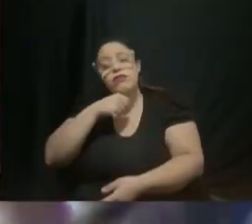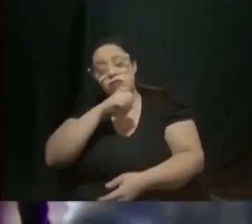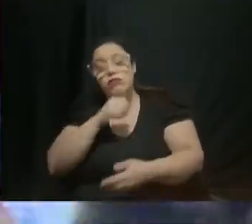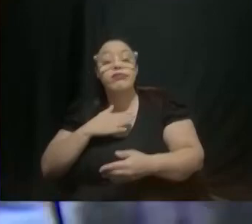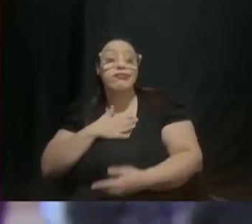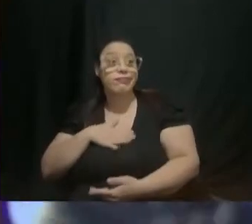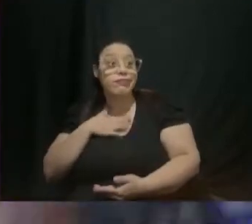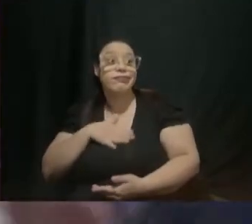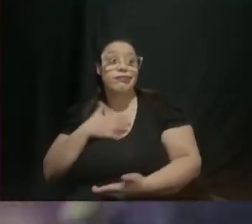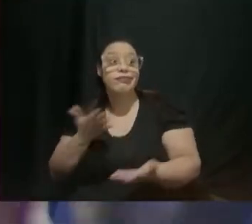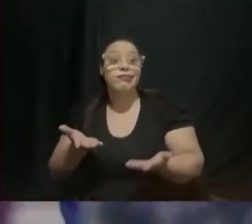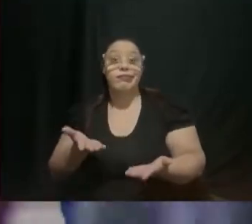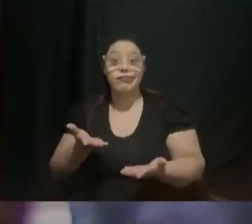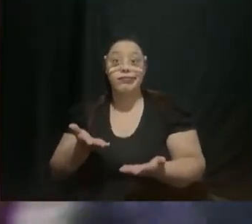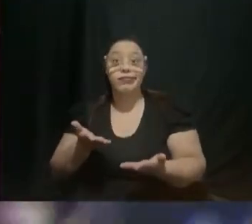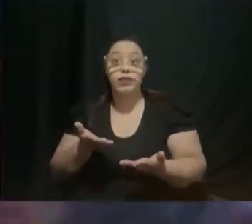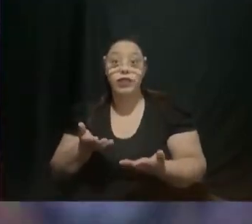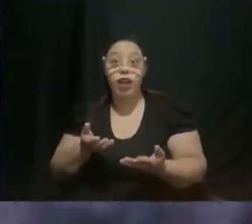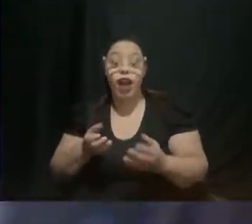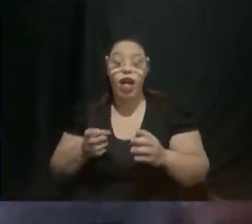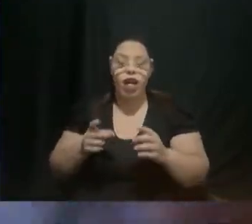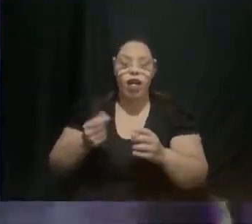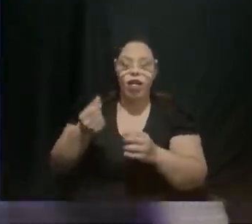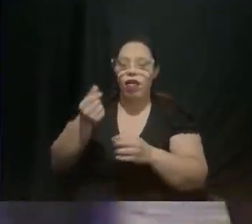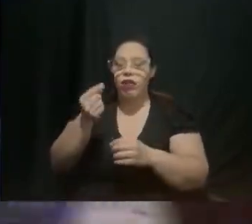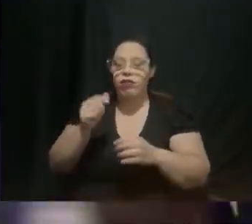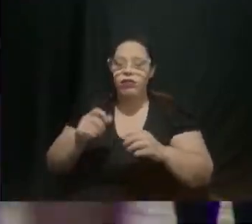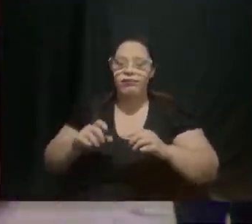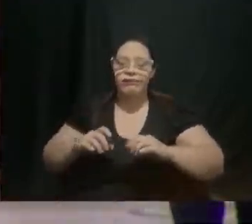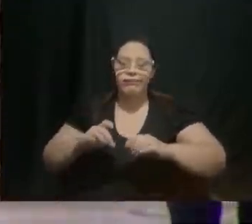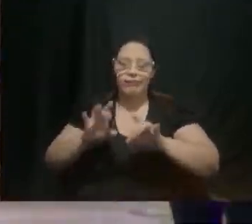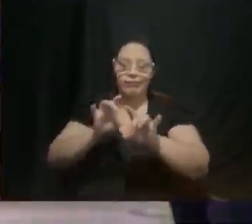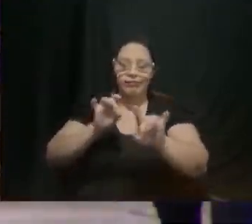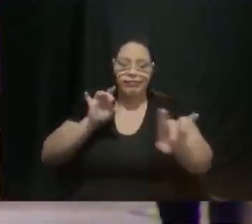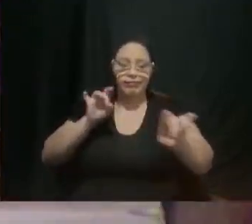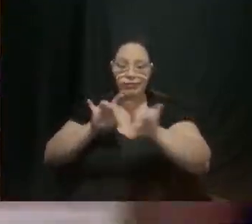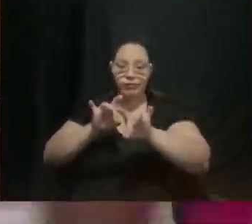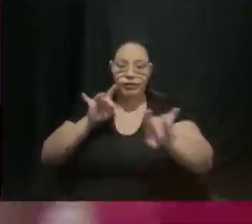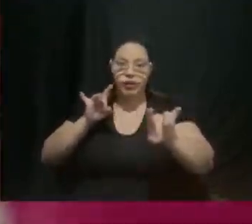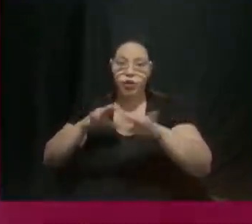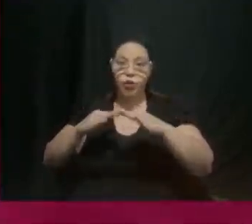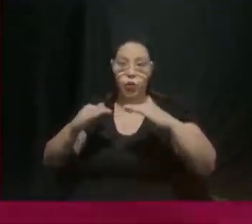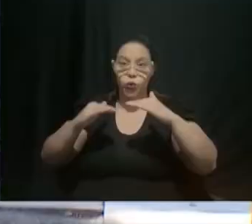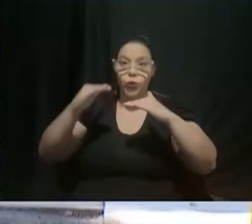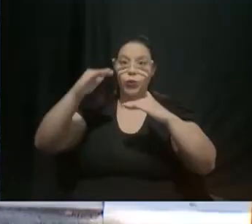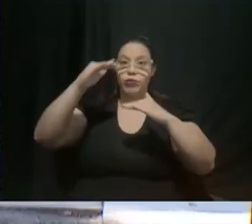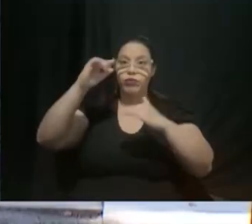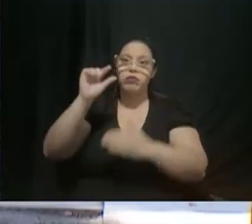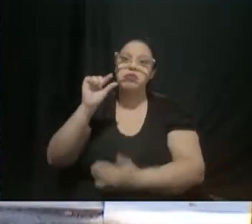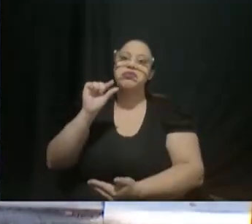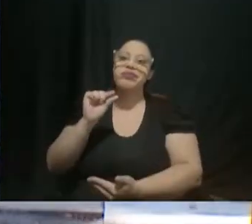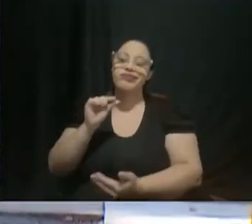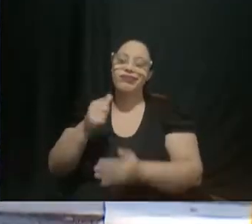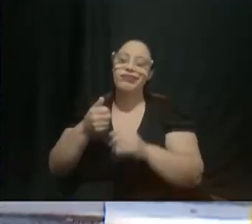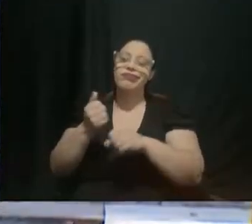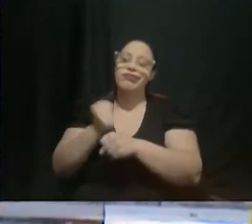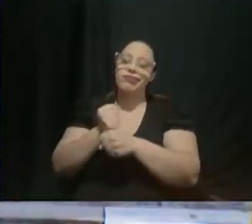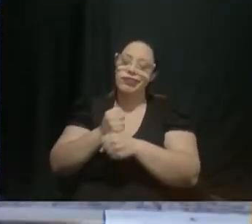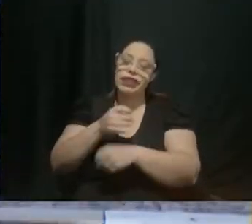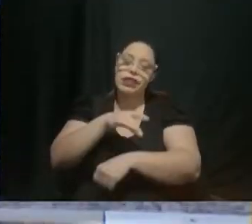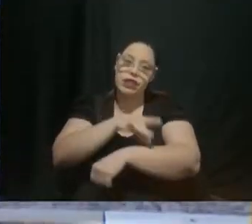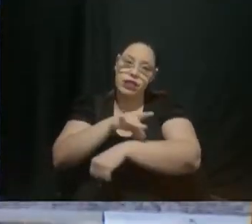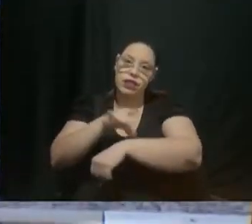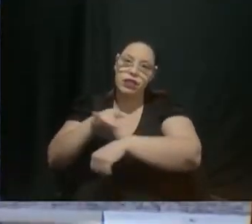vendas digitais também tem uma expectativa de crescimento mas um pouco menor do que as vendas físicas elas devem